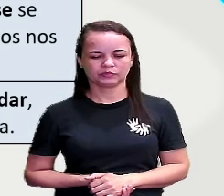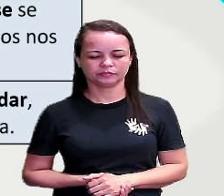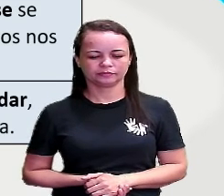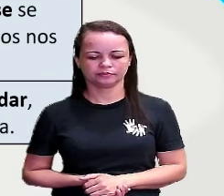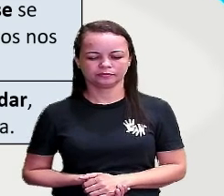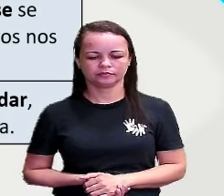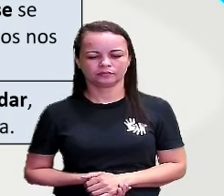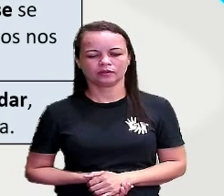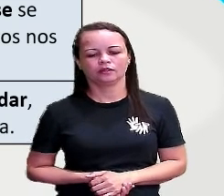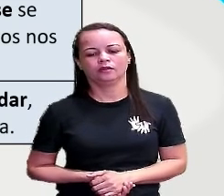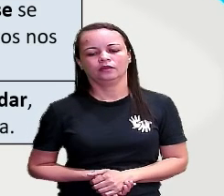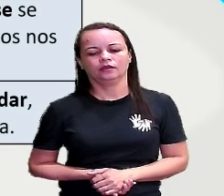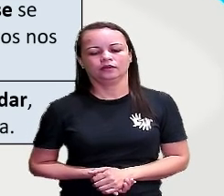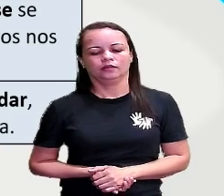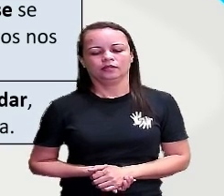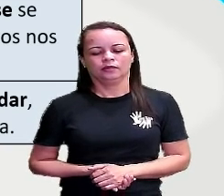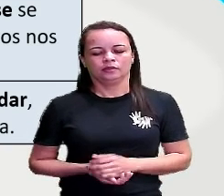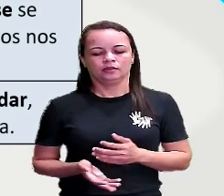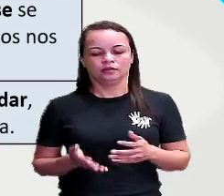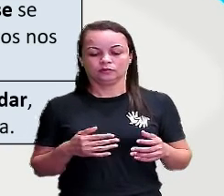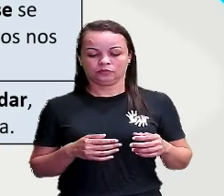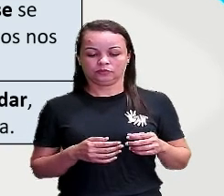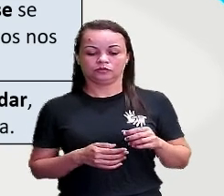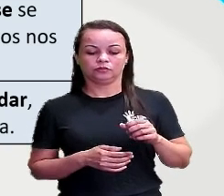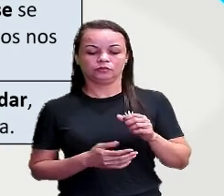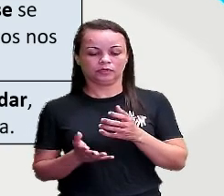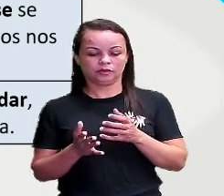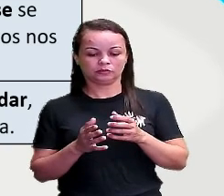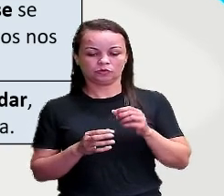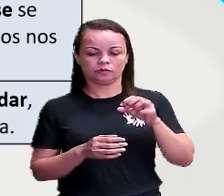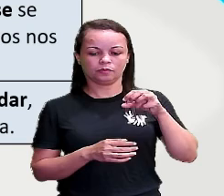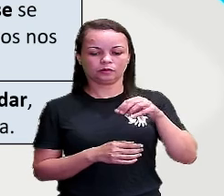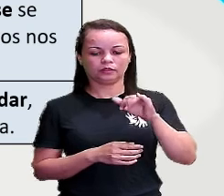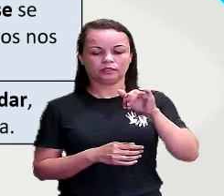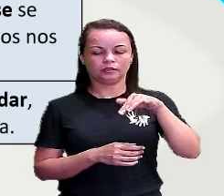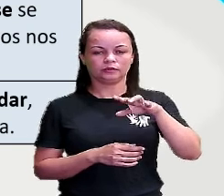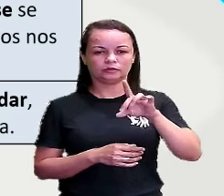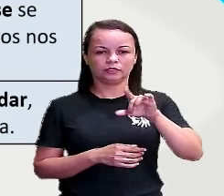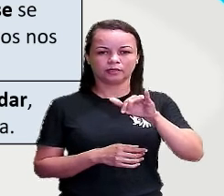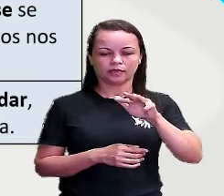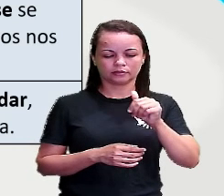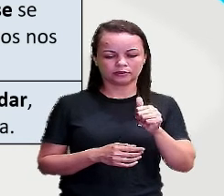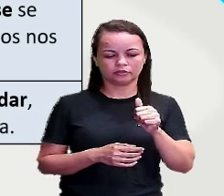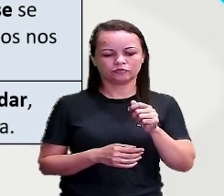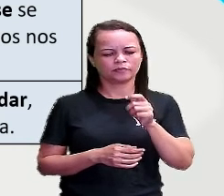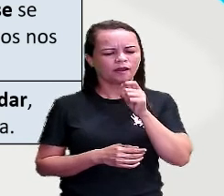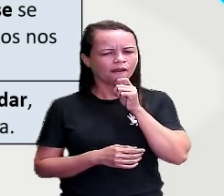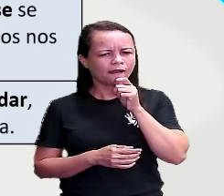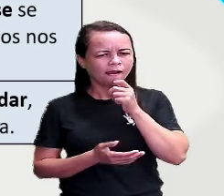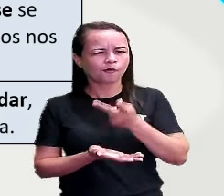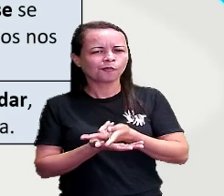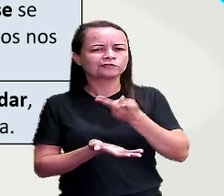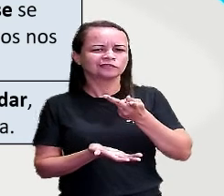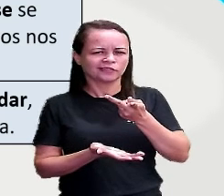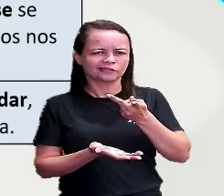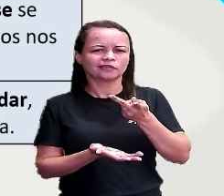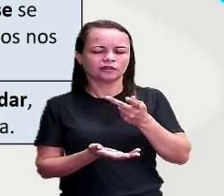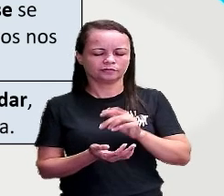E o futuro do presente do modo indicativo ainda acontecerá. Por exemplo, eu